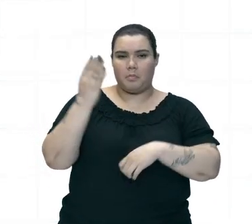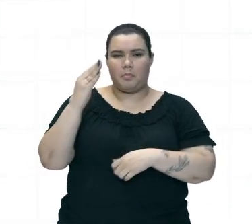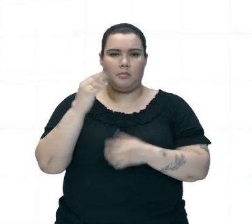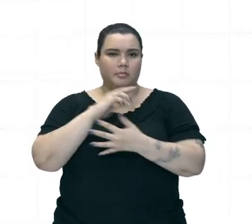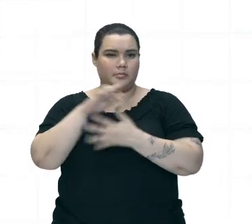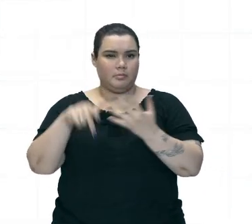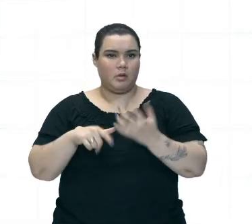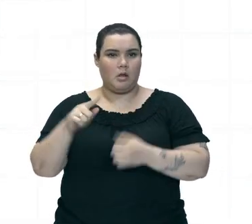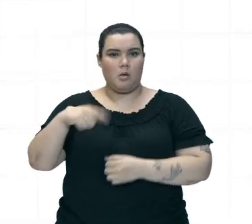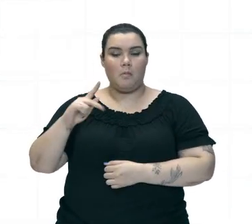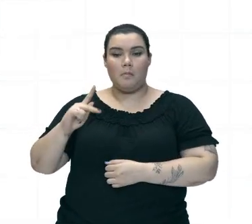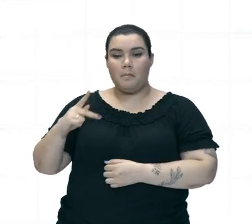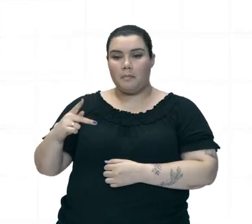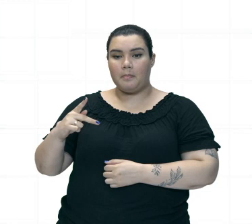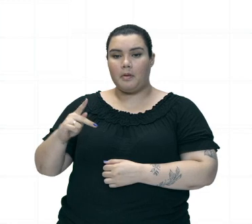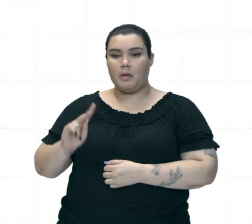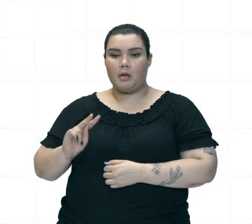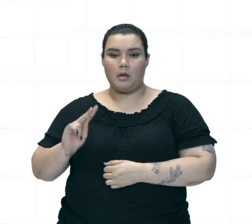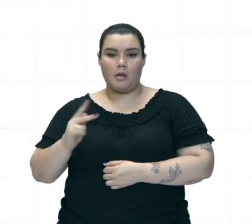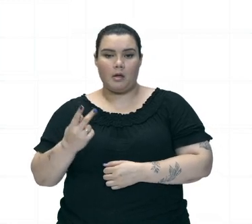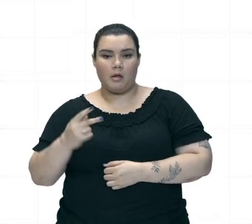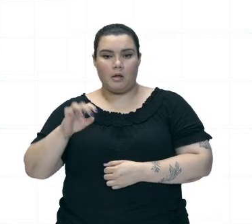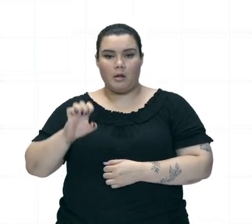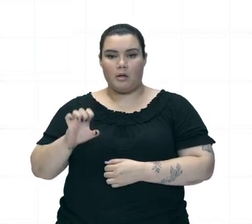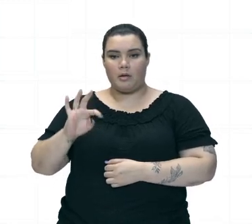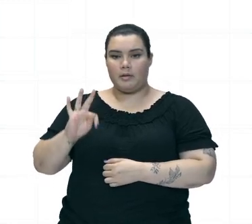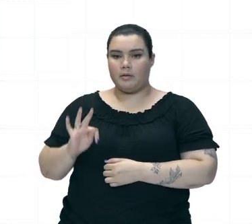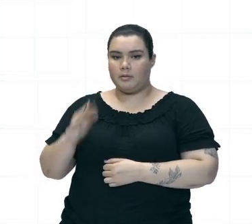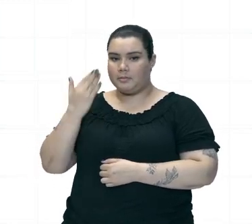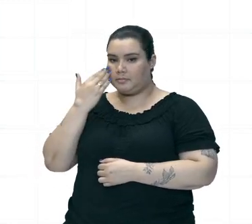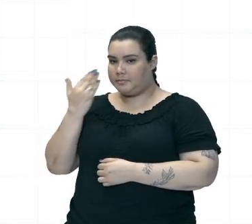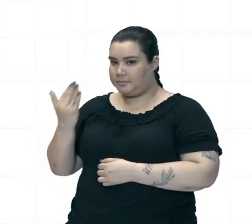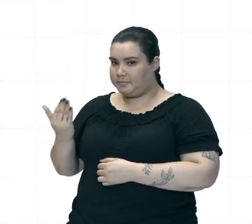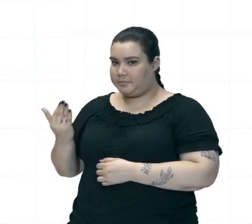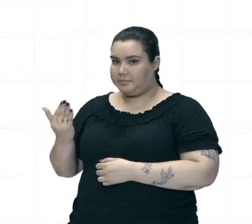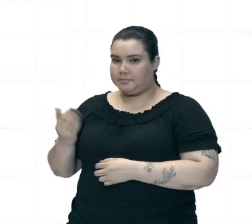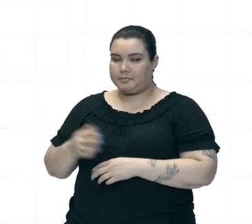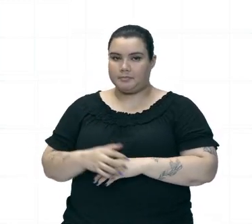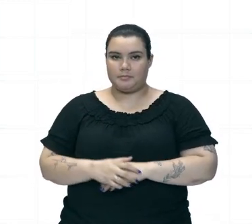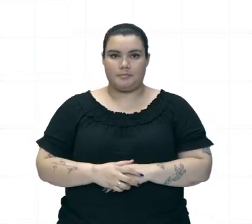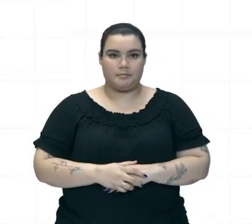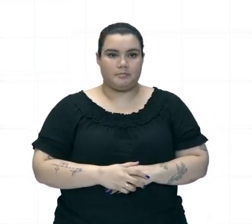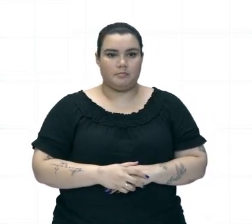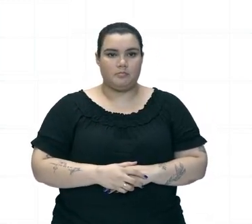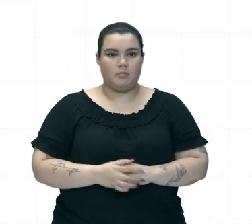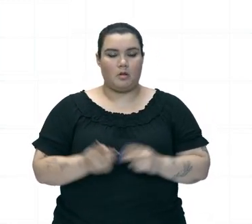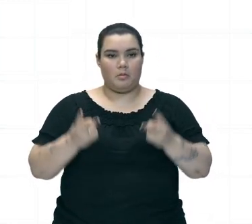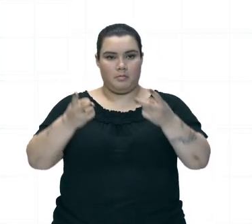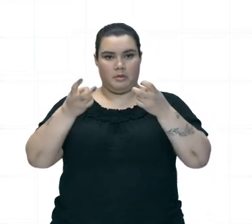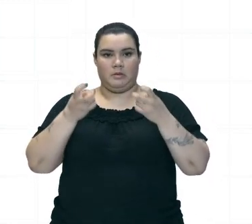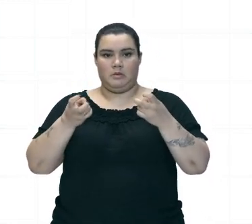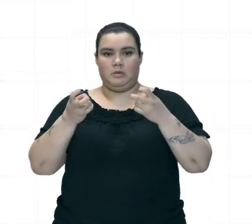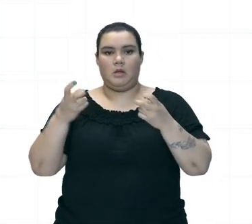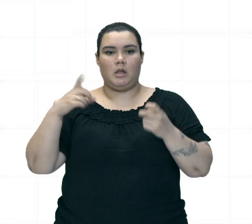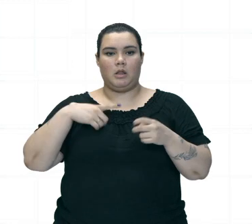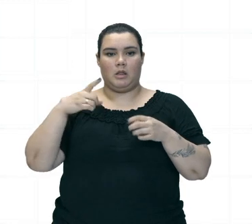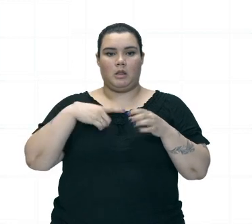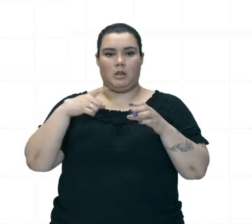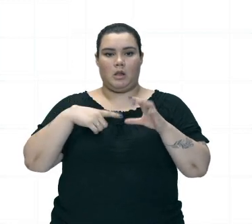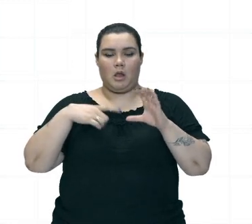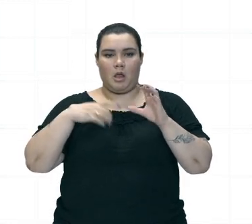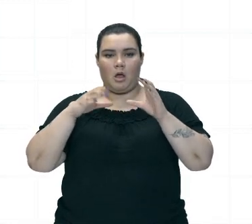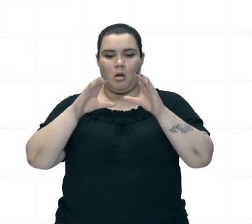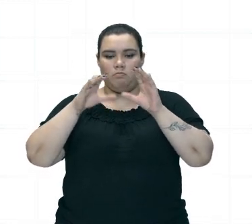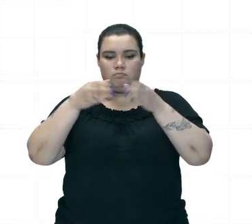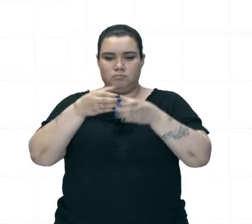É de uma Universidade Do Colorado Tá E aqui Note que Dentro de uma Caixinha Nós temos Essas